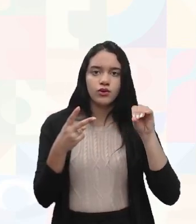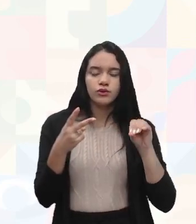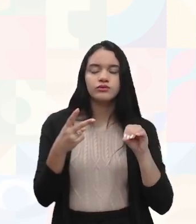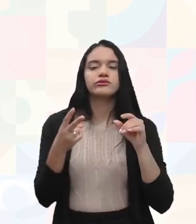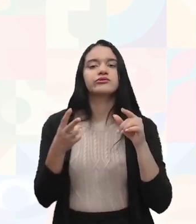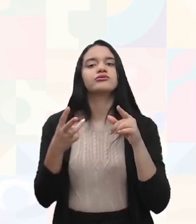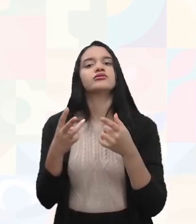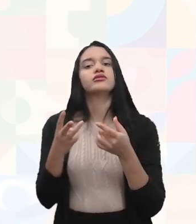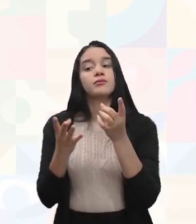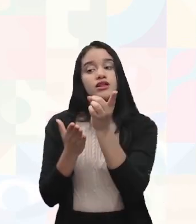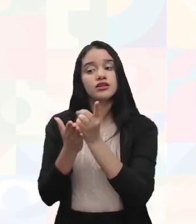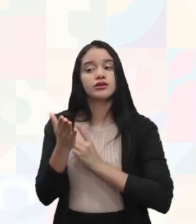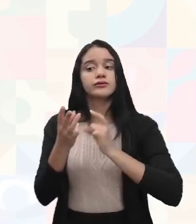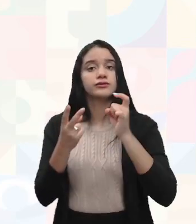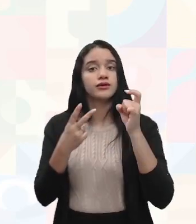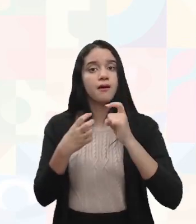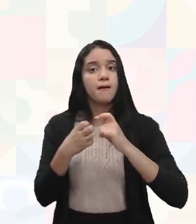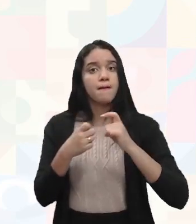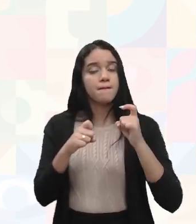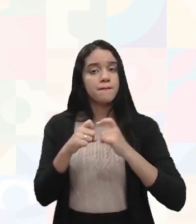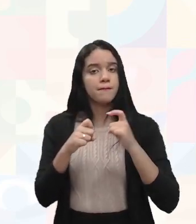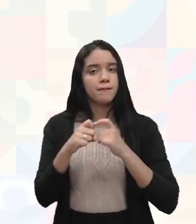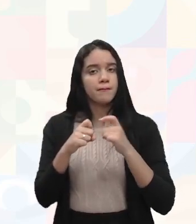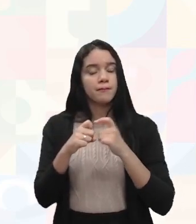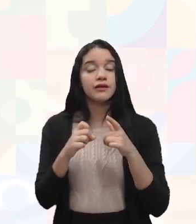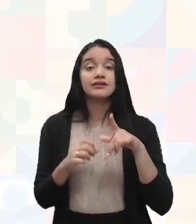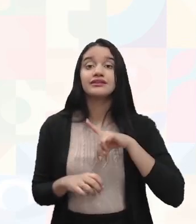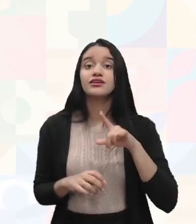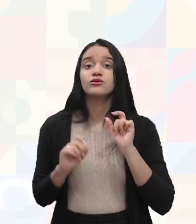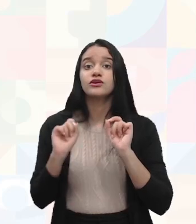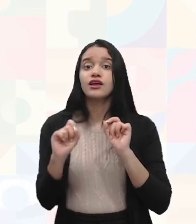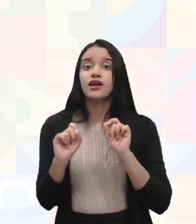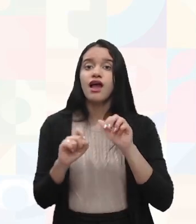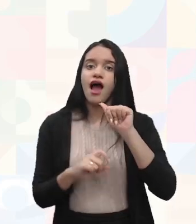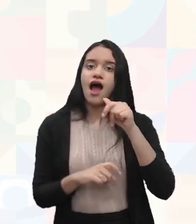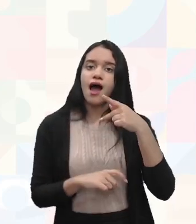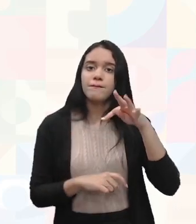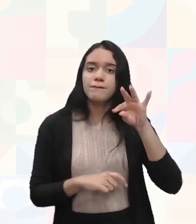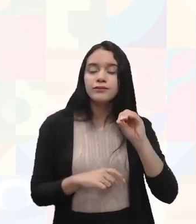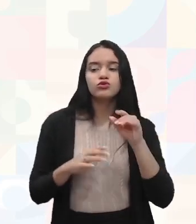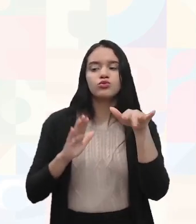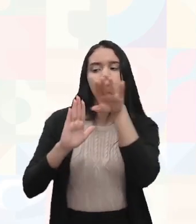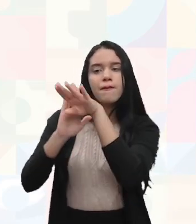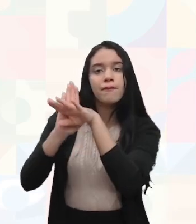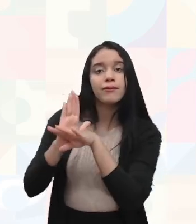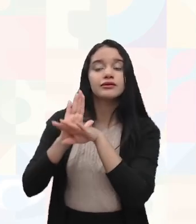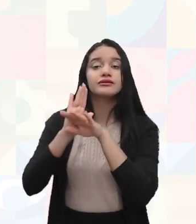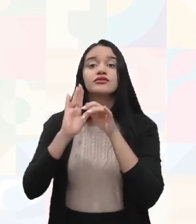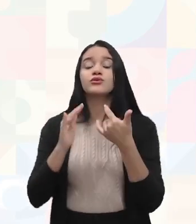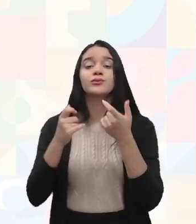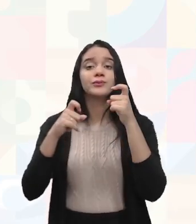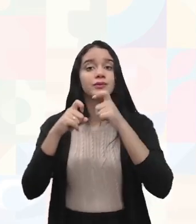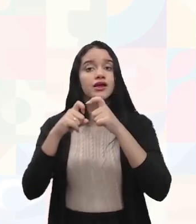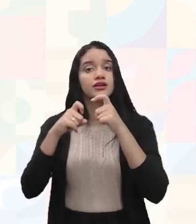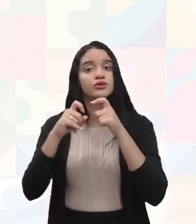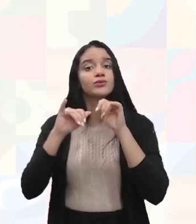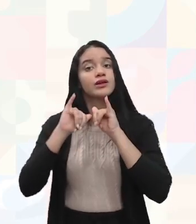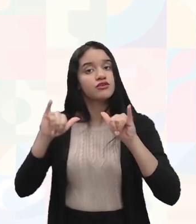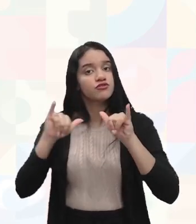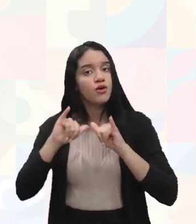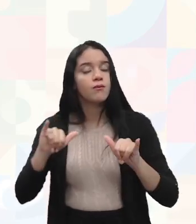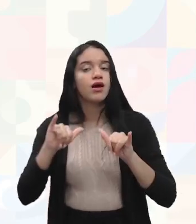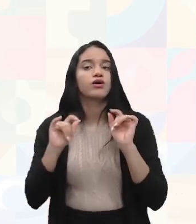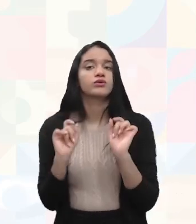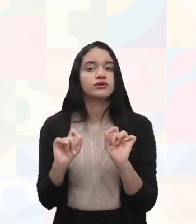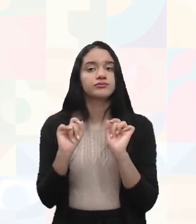de saúde ocupacional, tem que vir a palavrinha, apto para altura. O médico precisa ser informado que esse funcionário vai